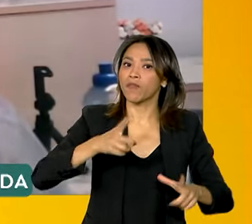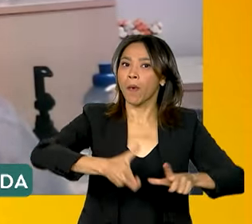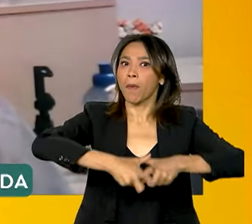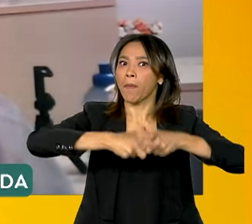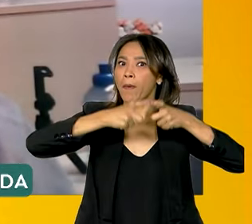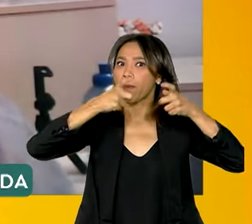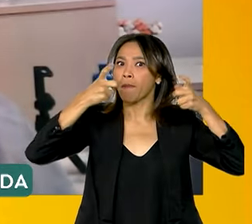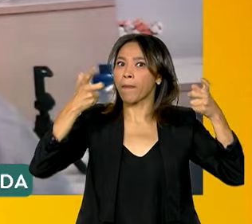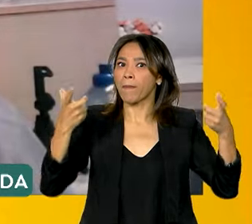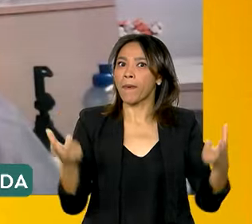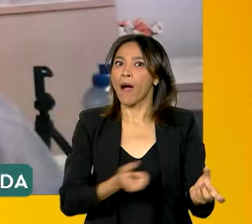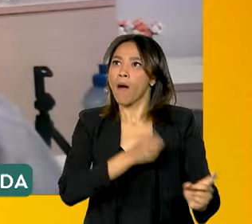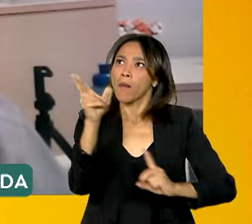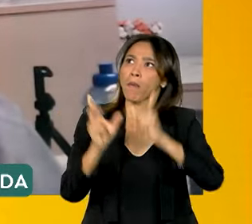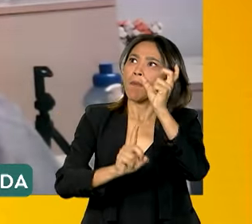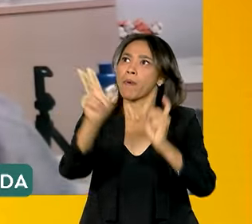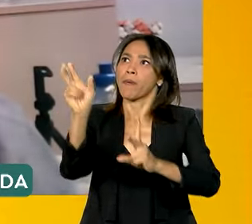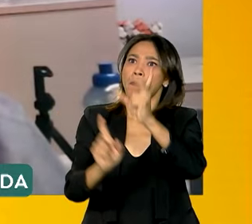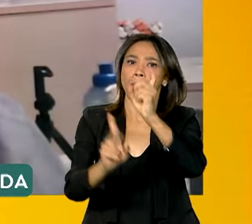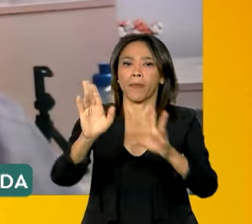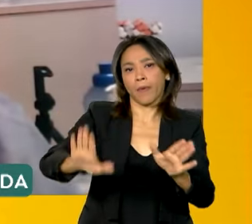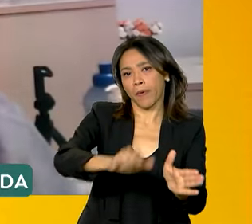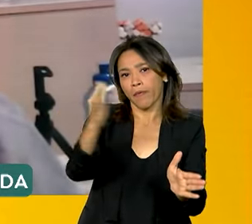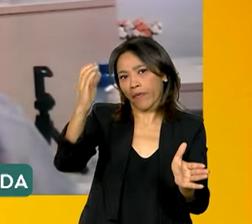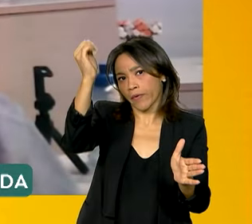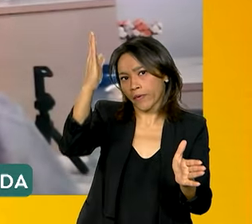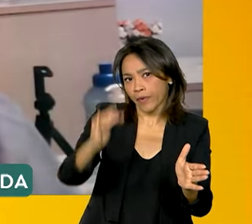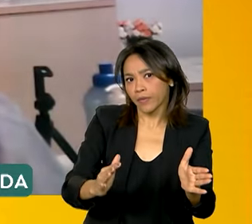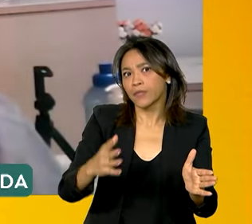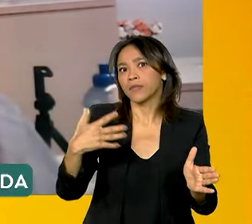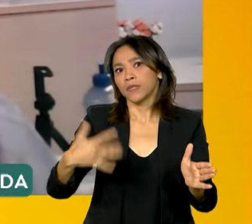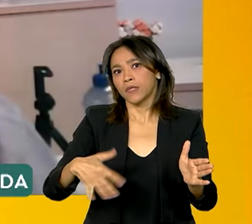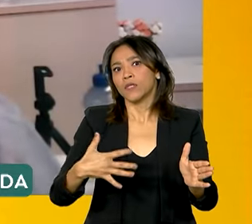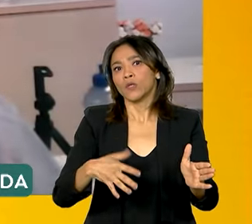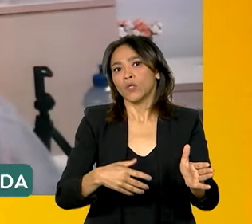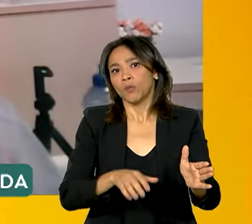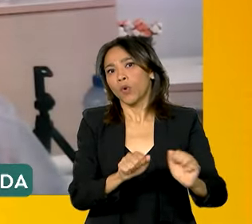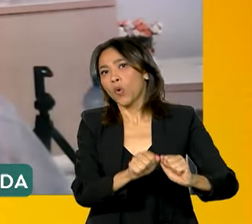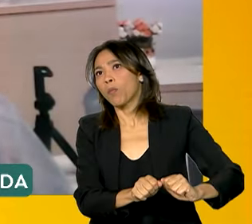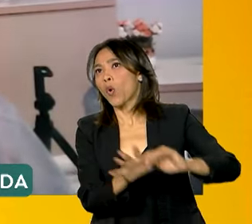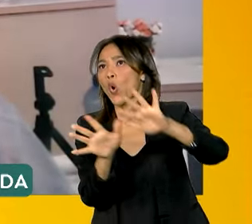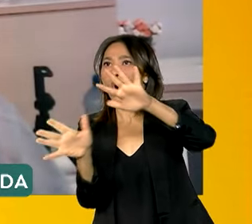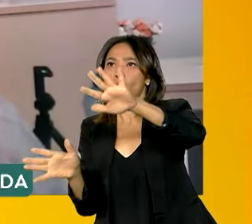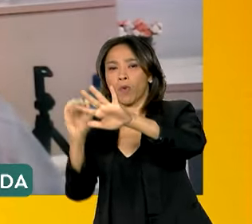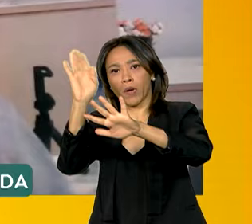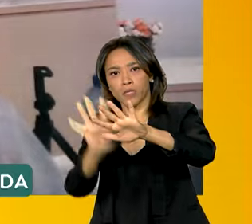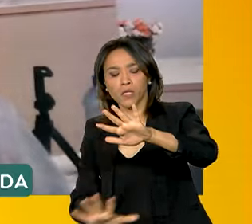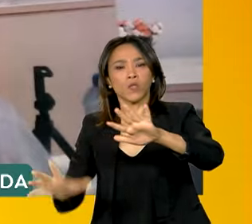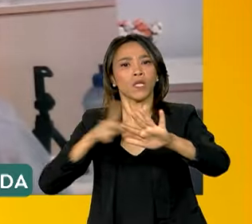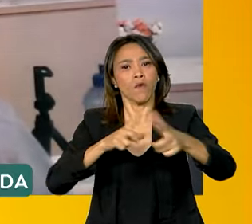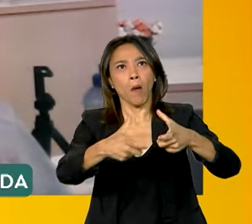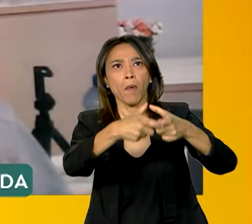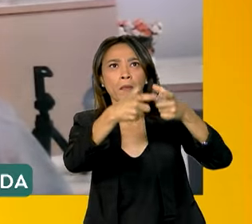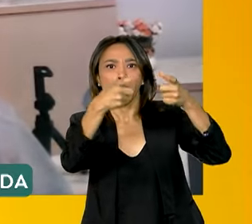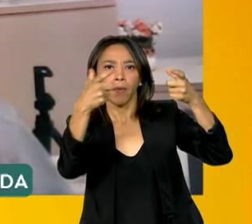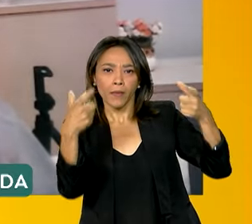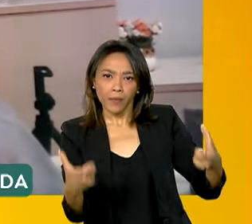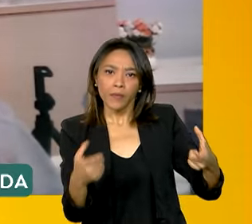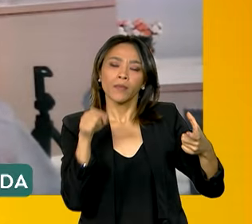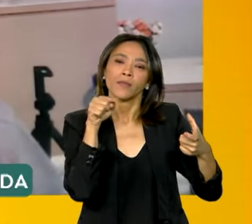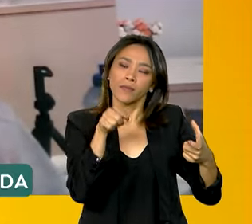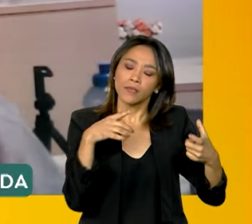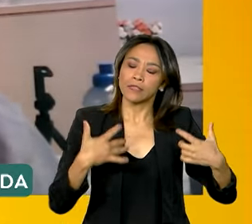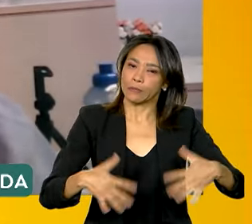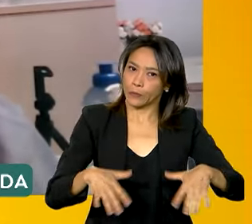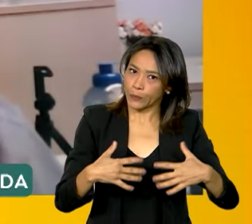exportação nesses últimos anos, comparativamente com outros portos em termos de crescimento, os portos lá para o norte